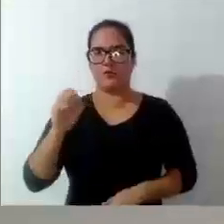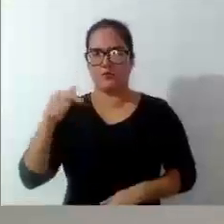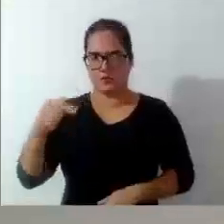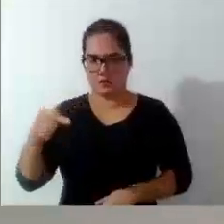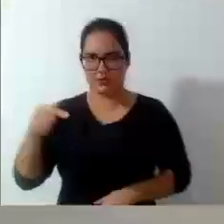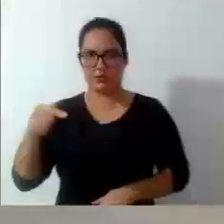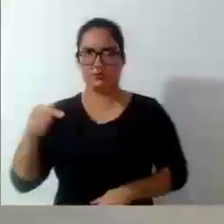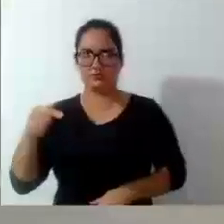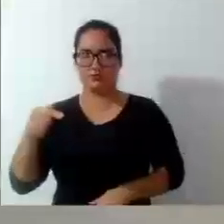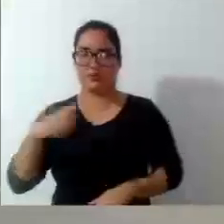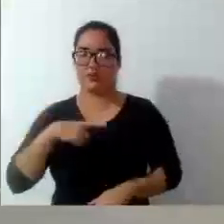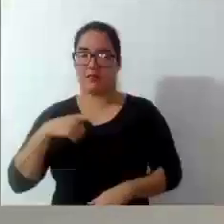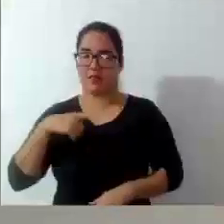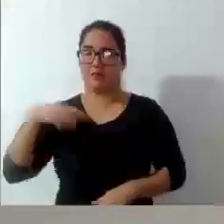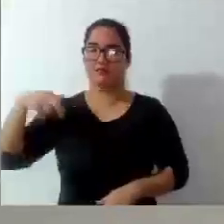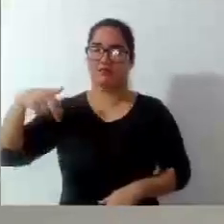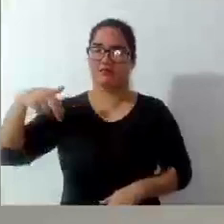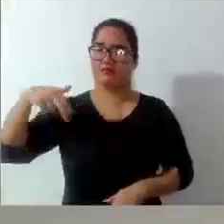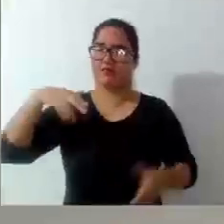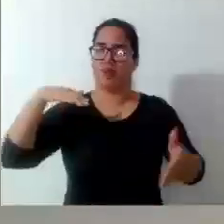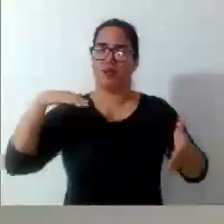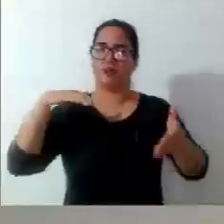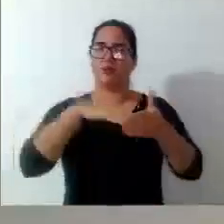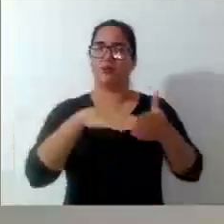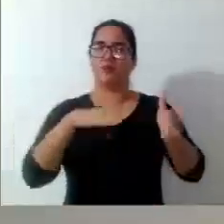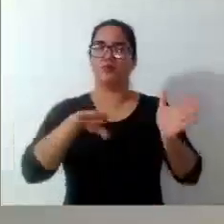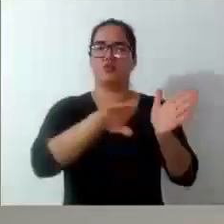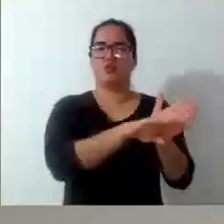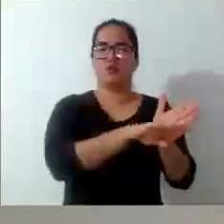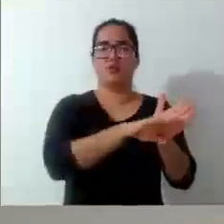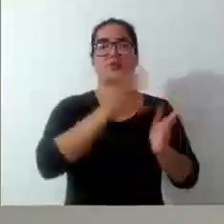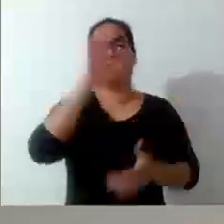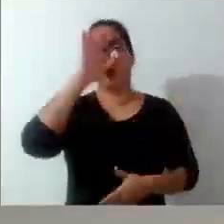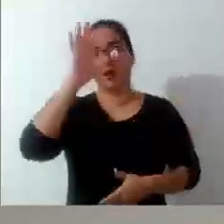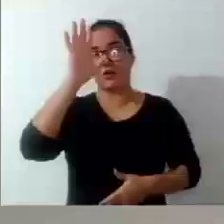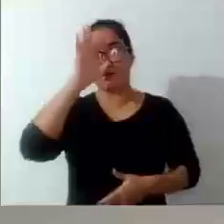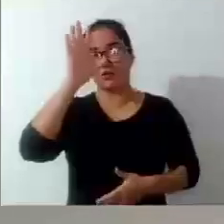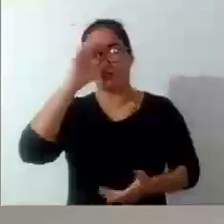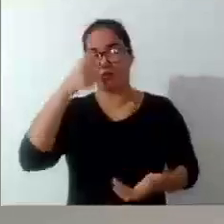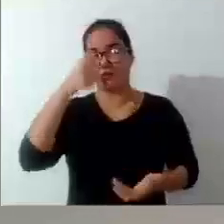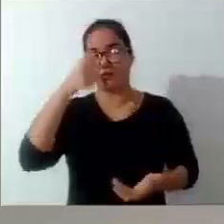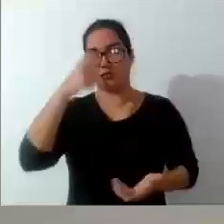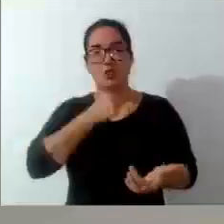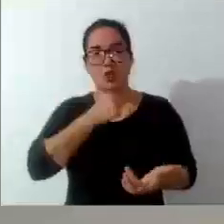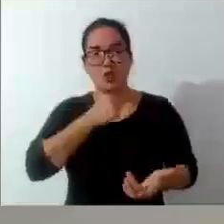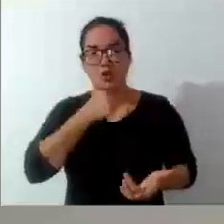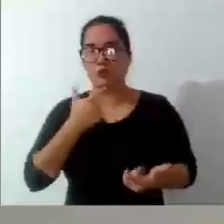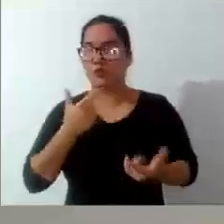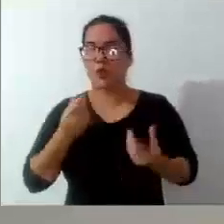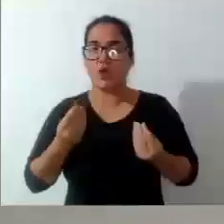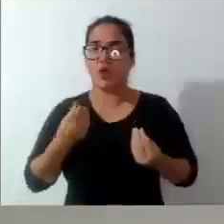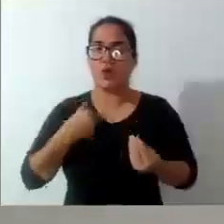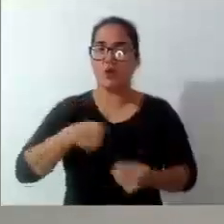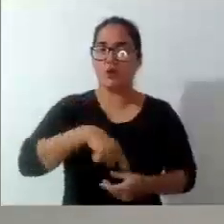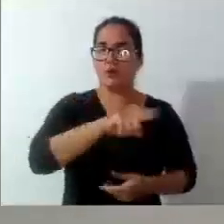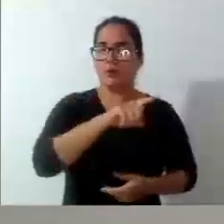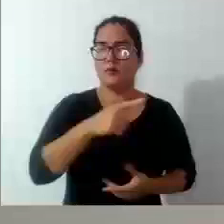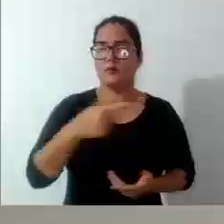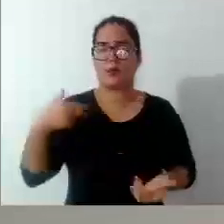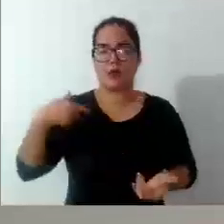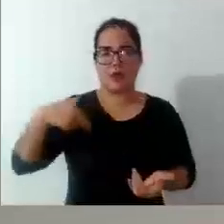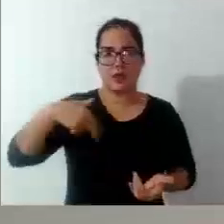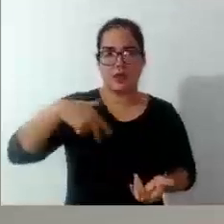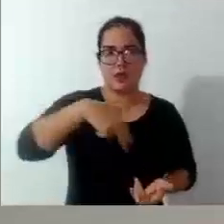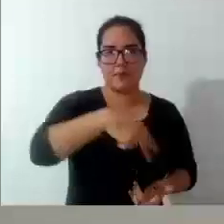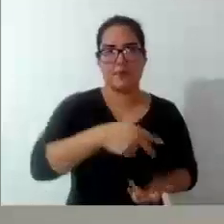Eles têm que ir caminhando até lá. Então, imagina, vereador Mané, como idoso, uma idosa, que não tem como ir, tem que caminhar até lá. Então, gente